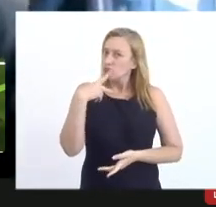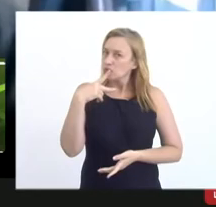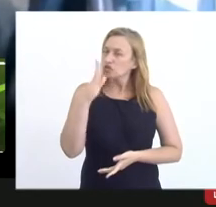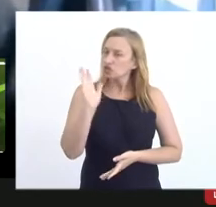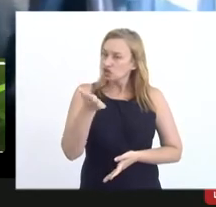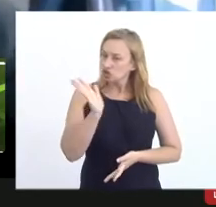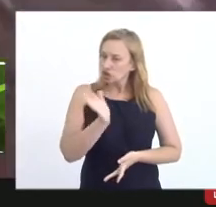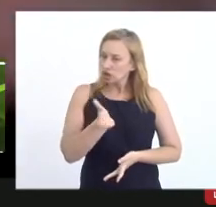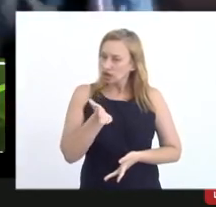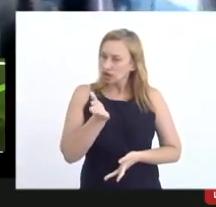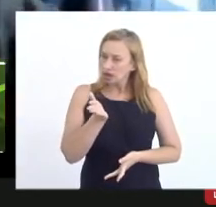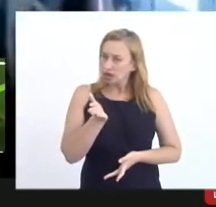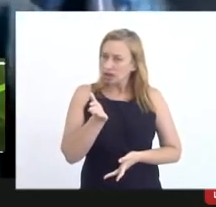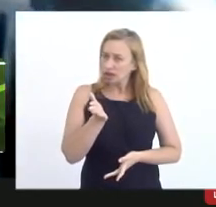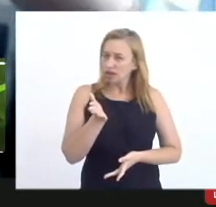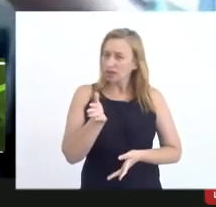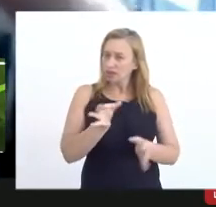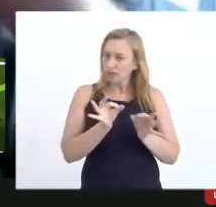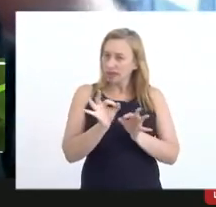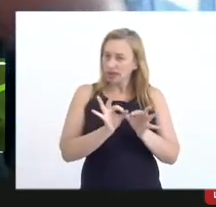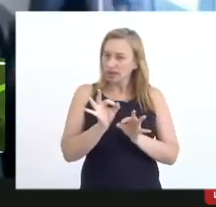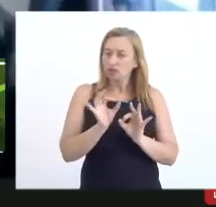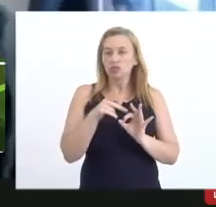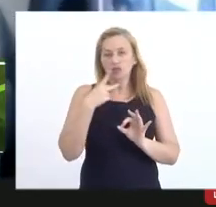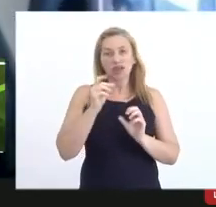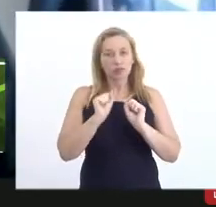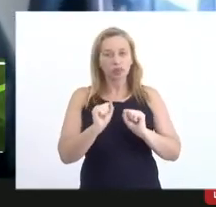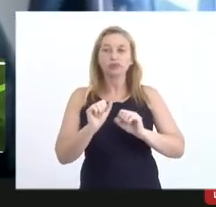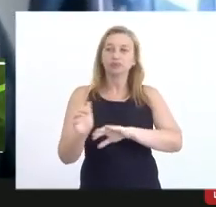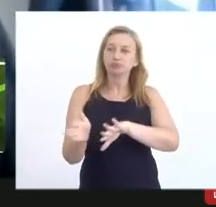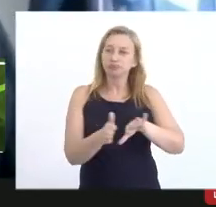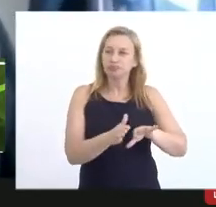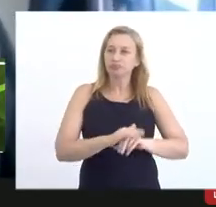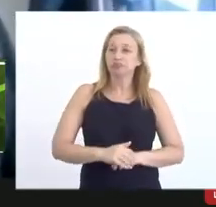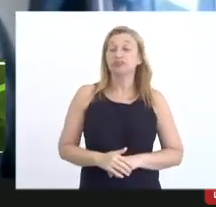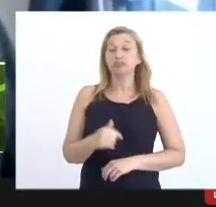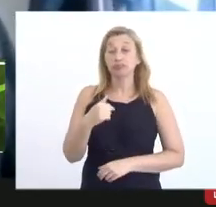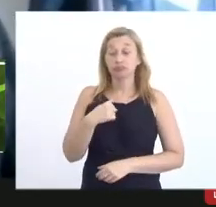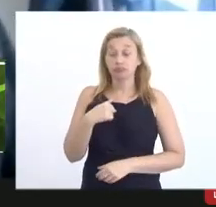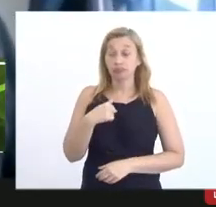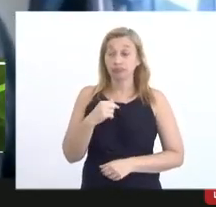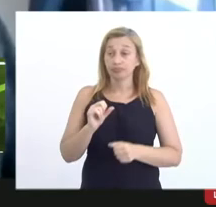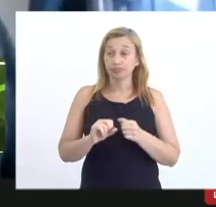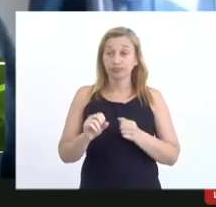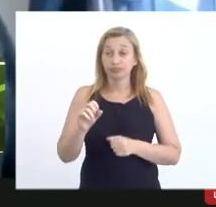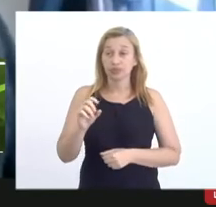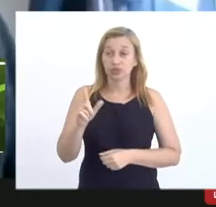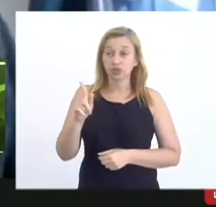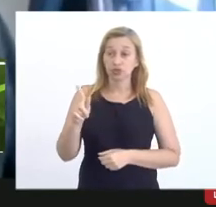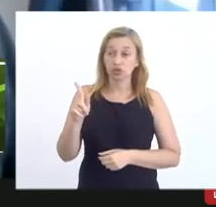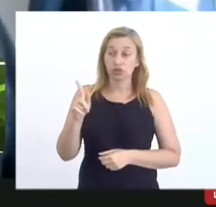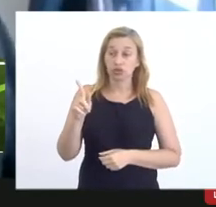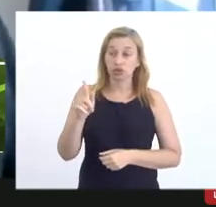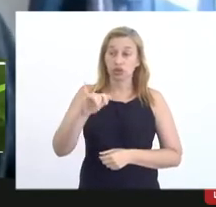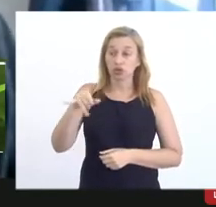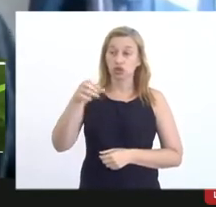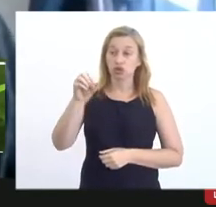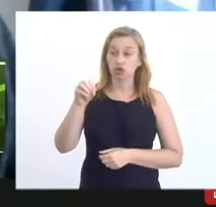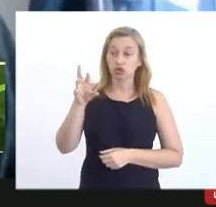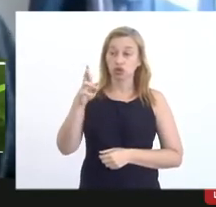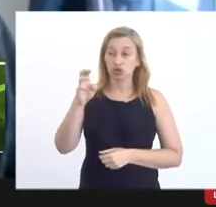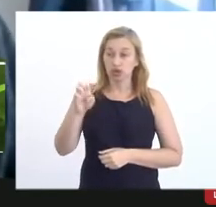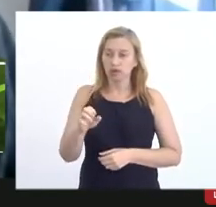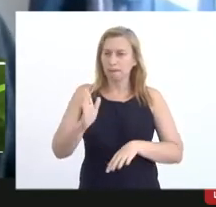previsto quando diz que pode olha eu fiz Jorge Eduardo mais de 200